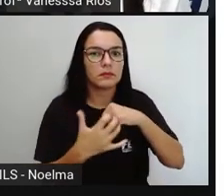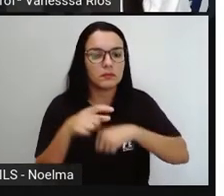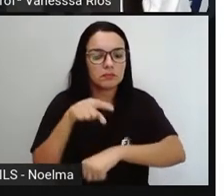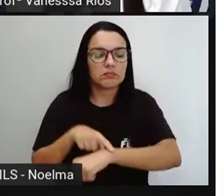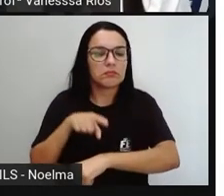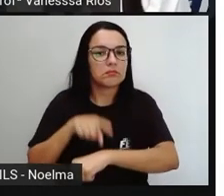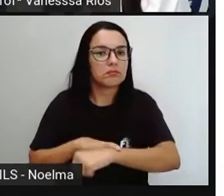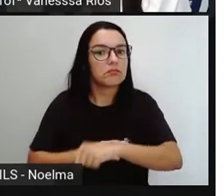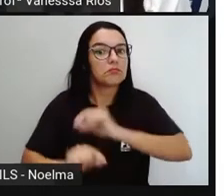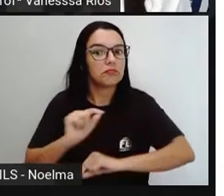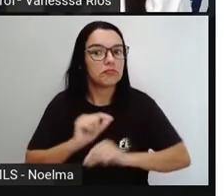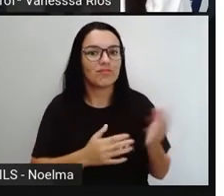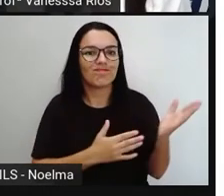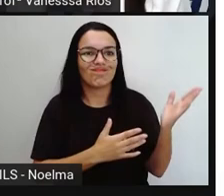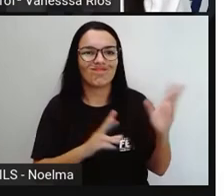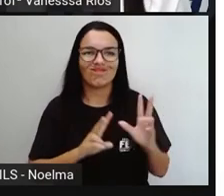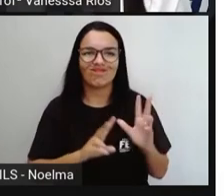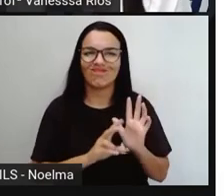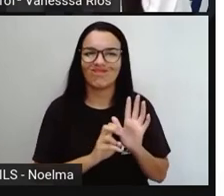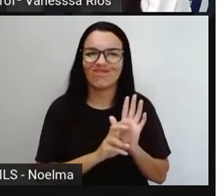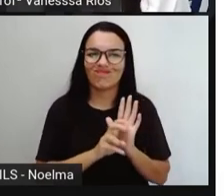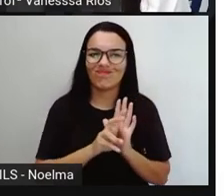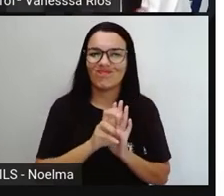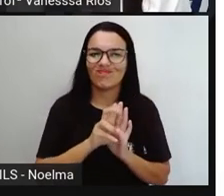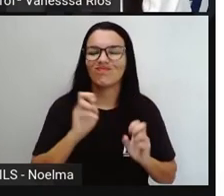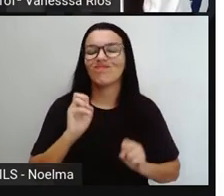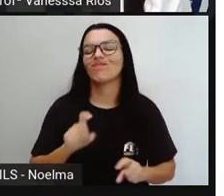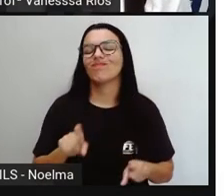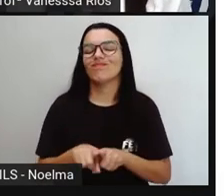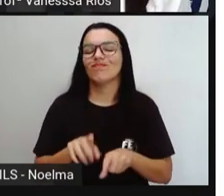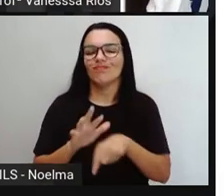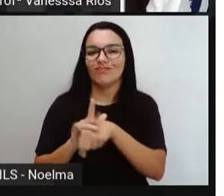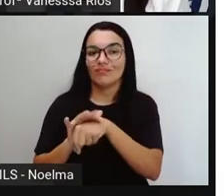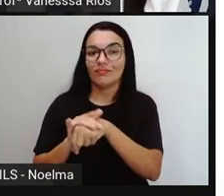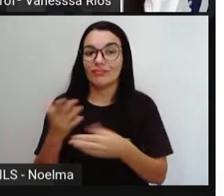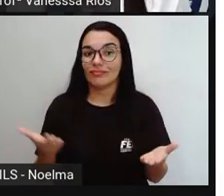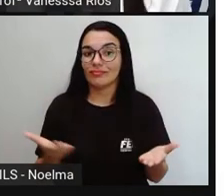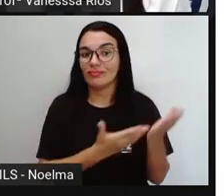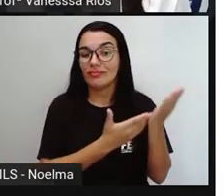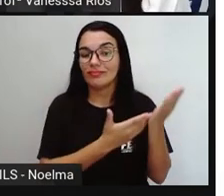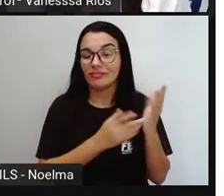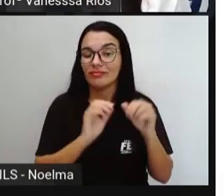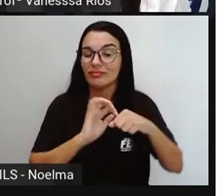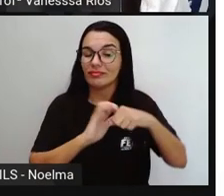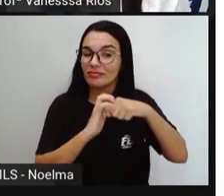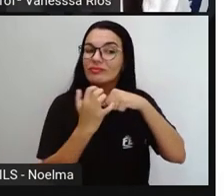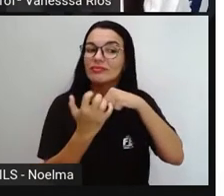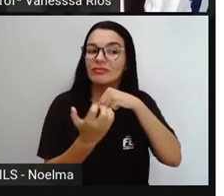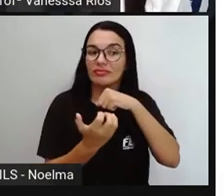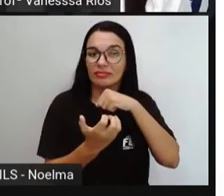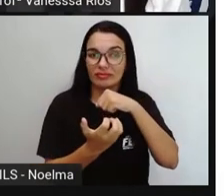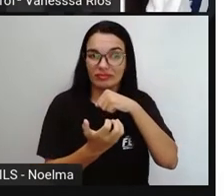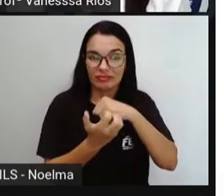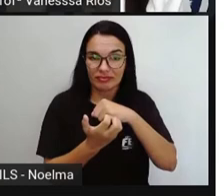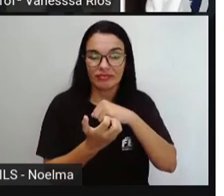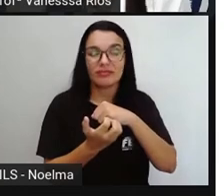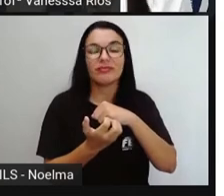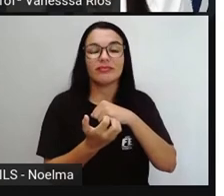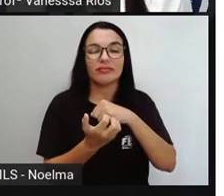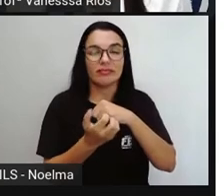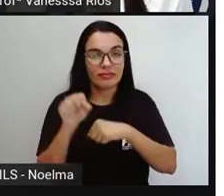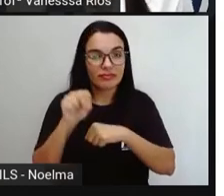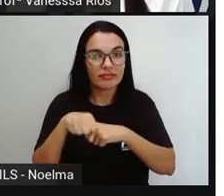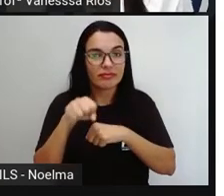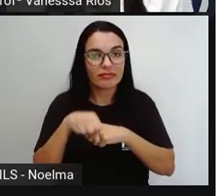que são aí os vírus e as doenças e em especial o vírus, né? O coronavírus